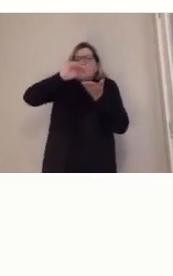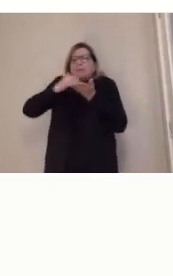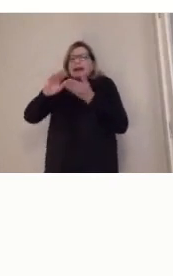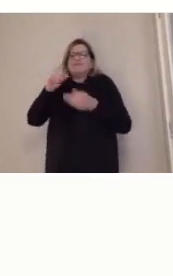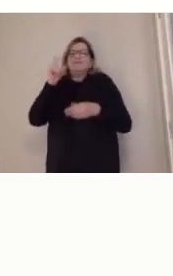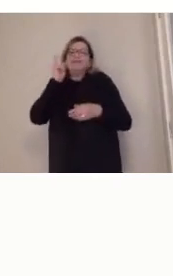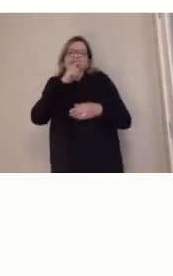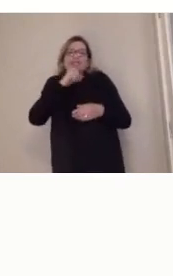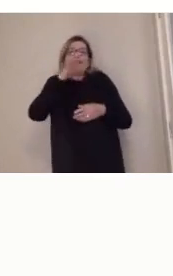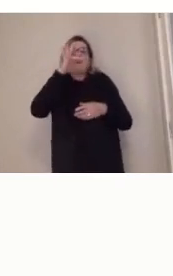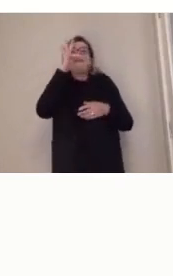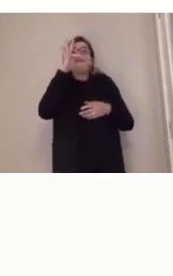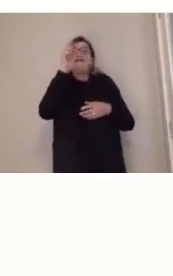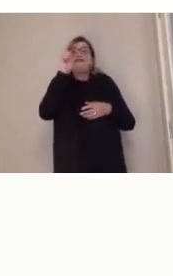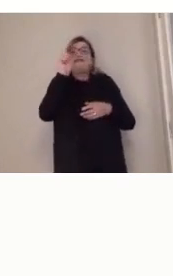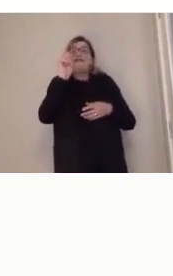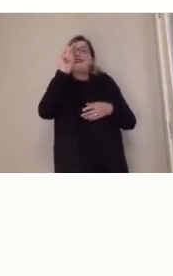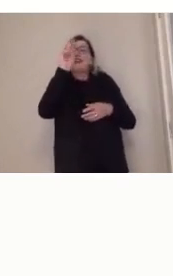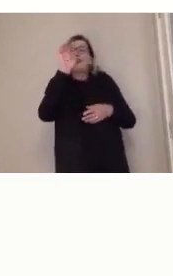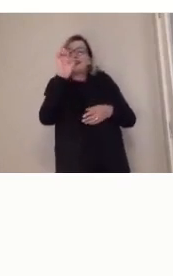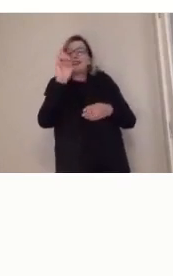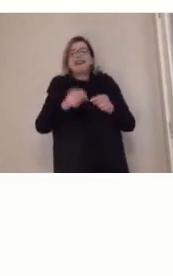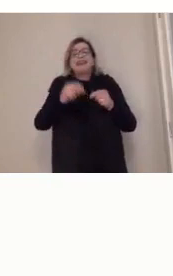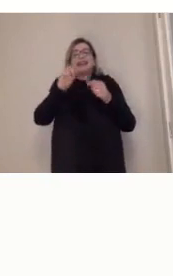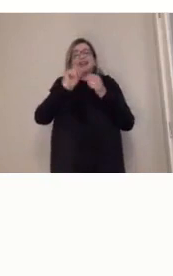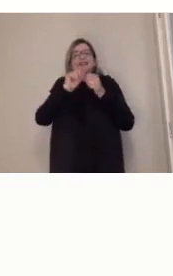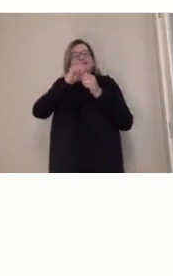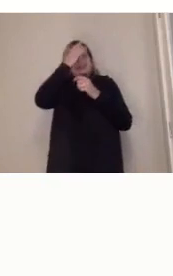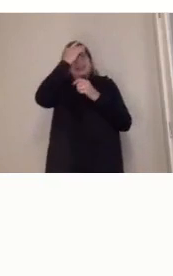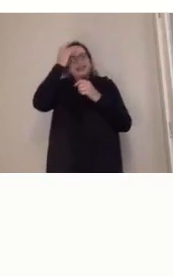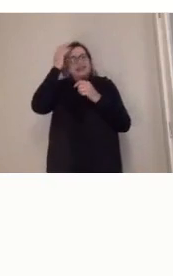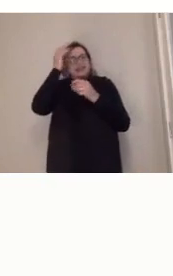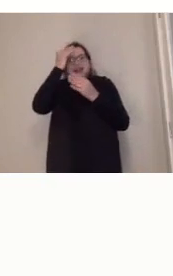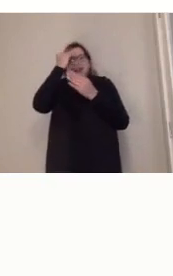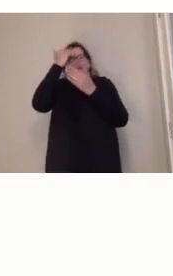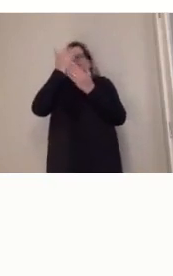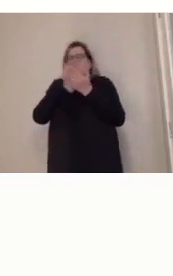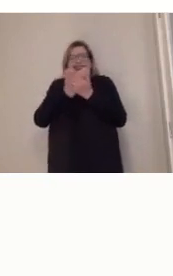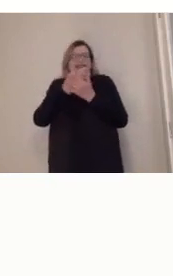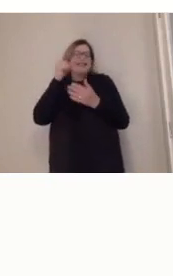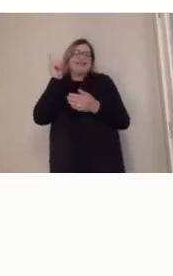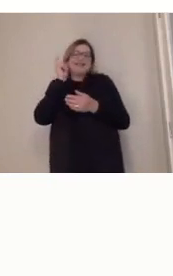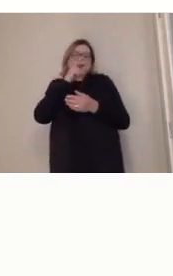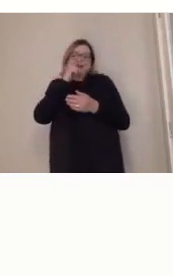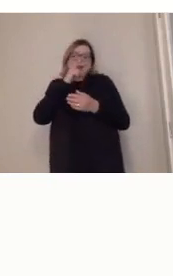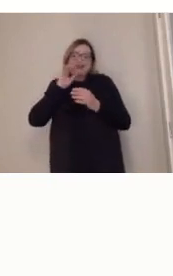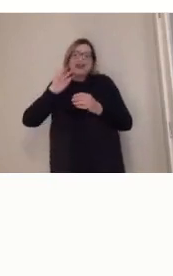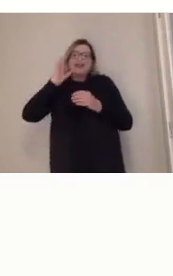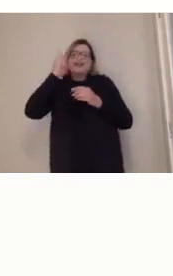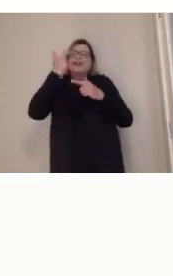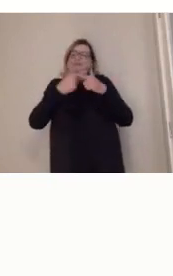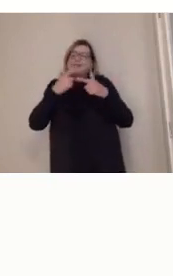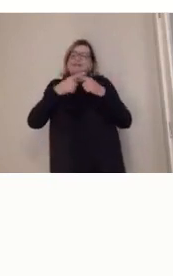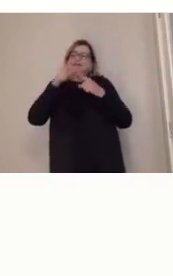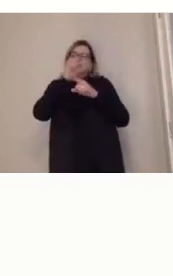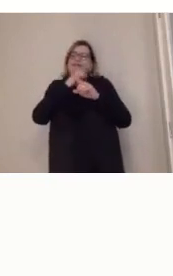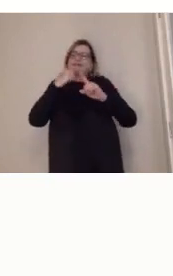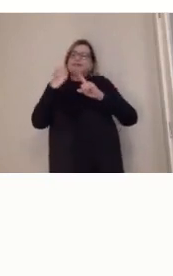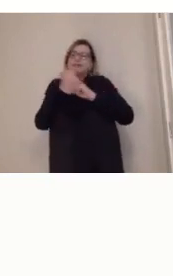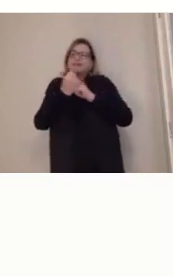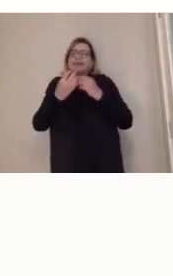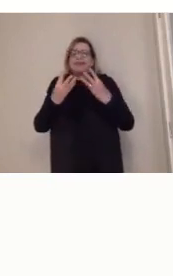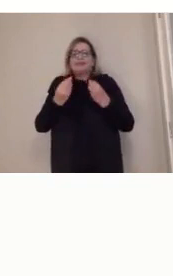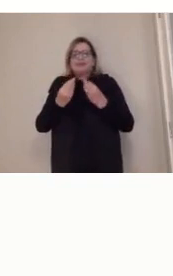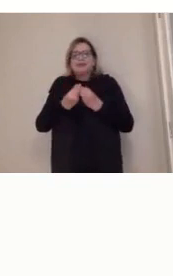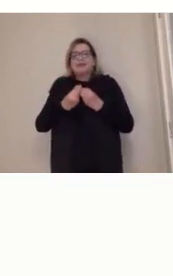que, que levam a uma uma perturbação social muito grande, onde as pessoas também, por trás da